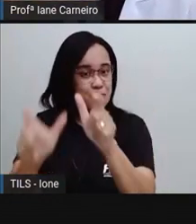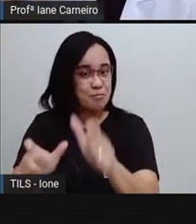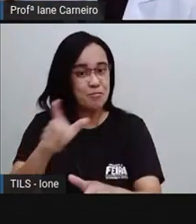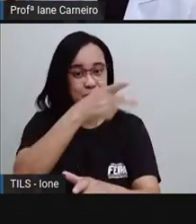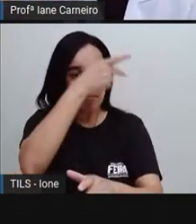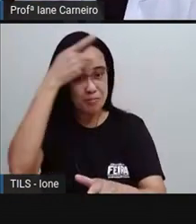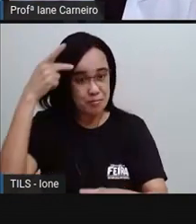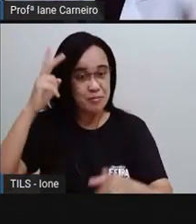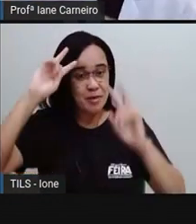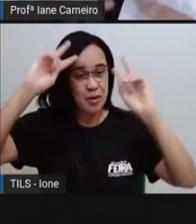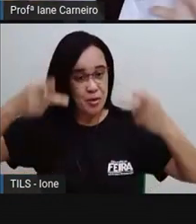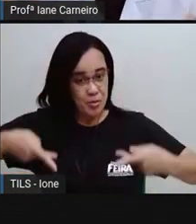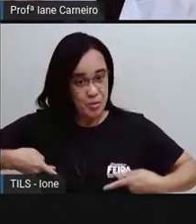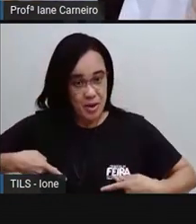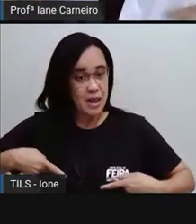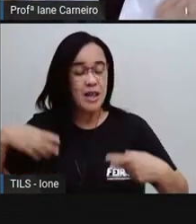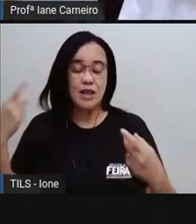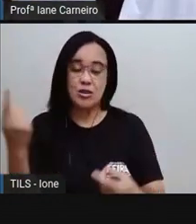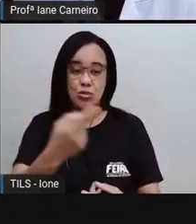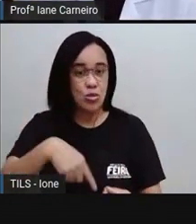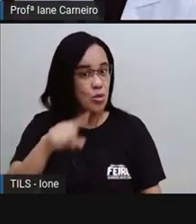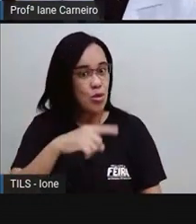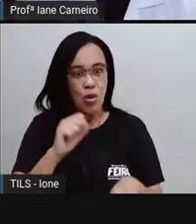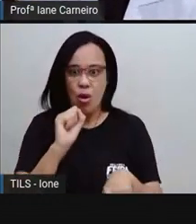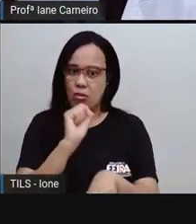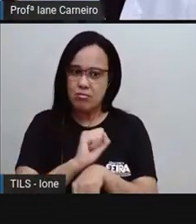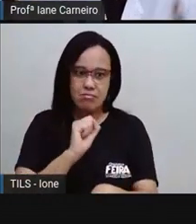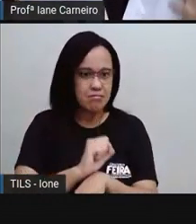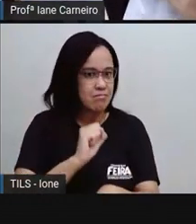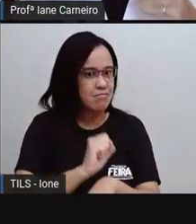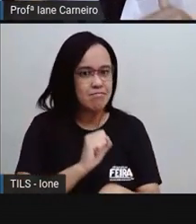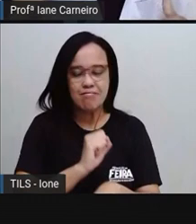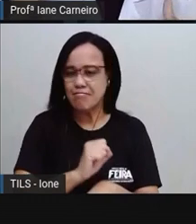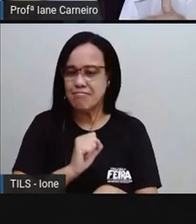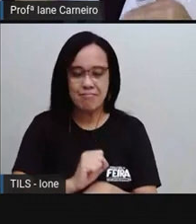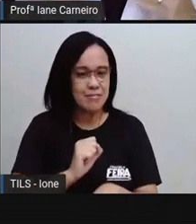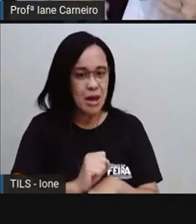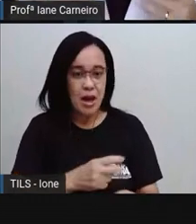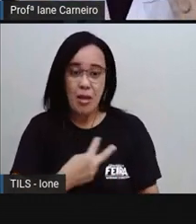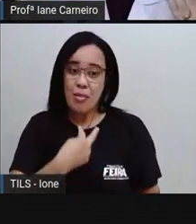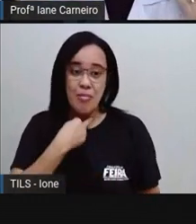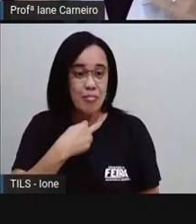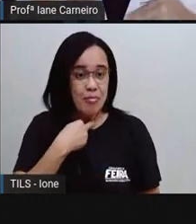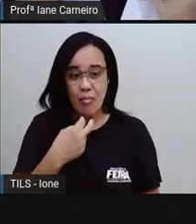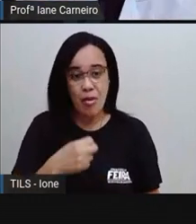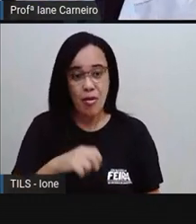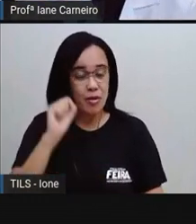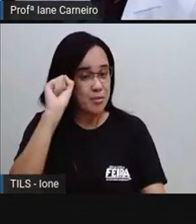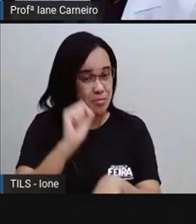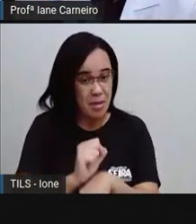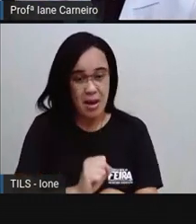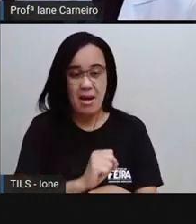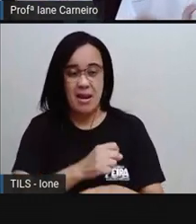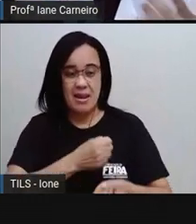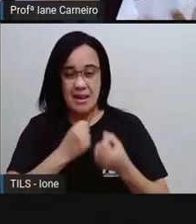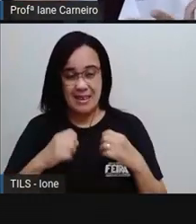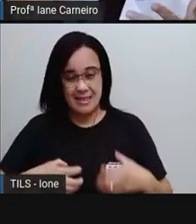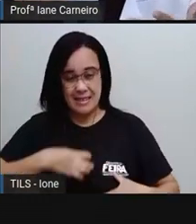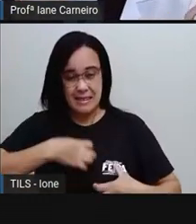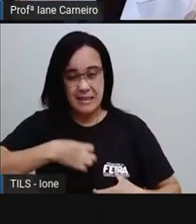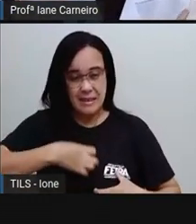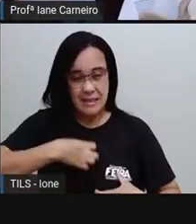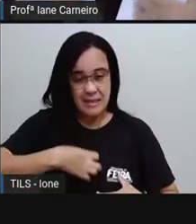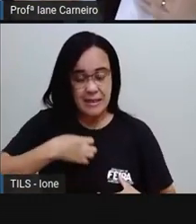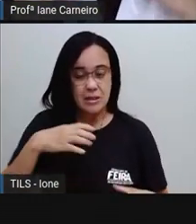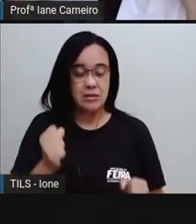parar de sentir raiva, a gente não consegue parar de sentir medo, né? Mas a gente consegue controlar as nossas ações, né? A gente